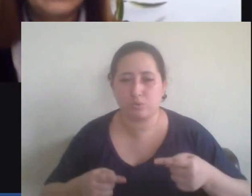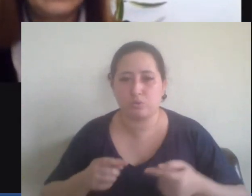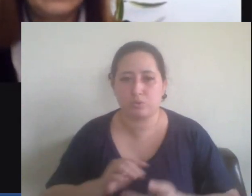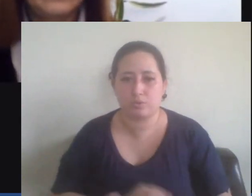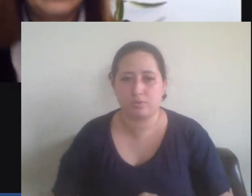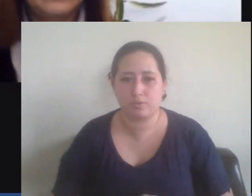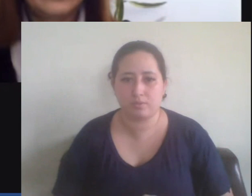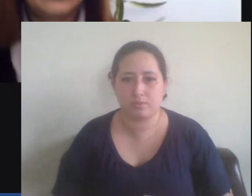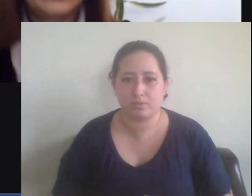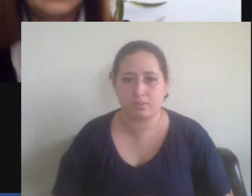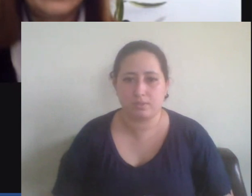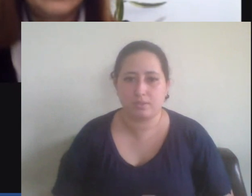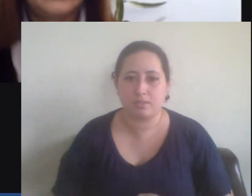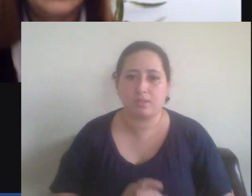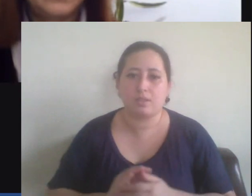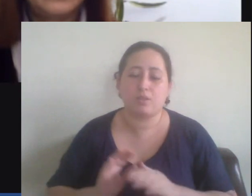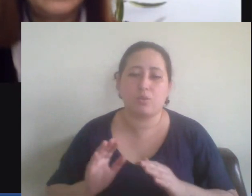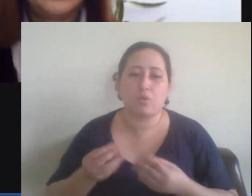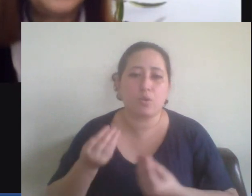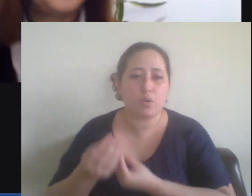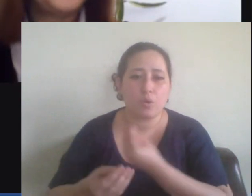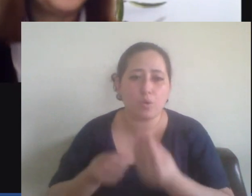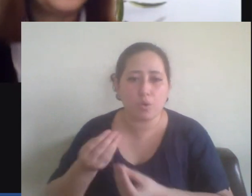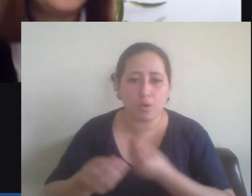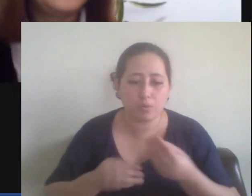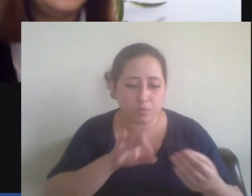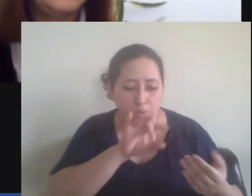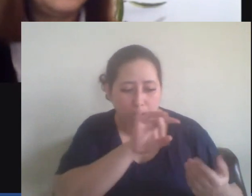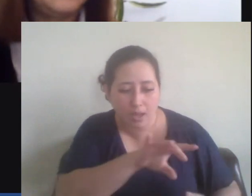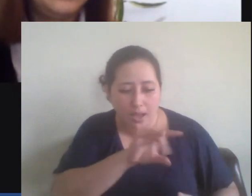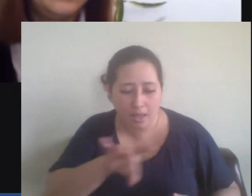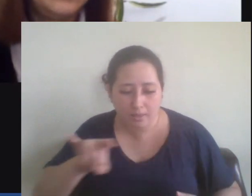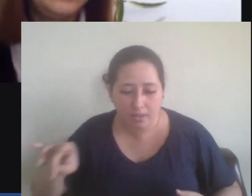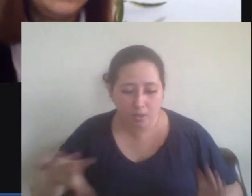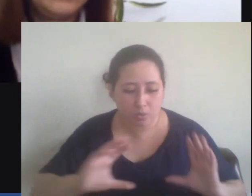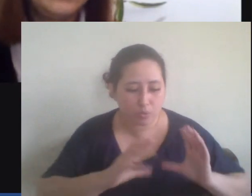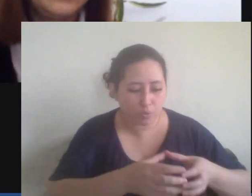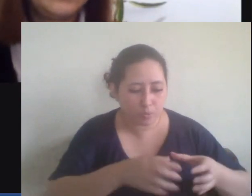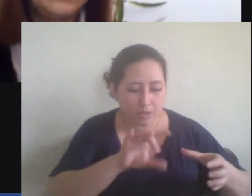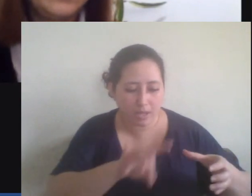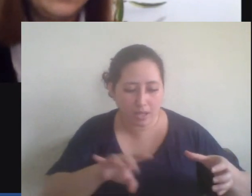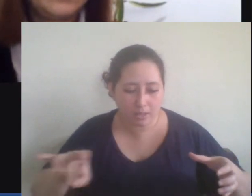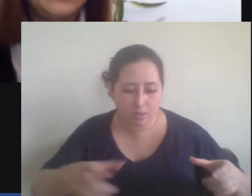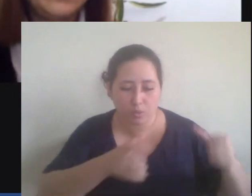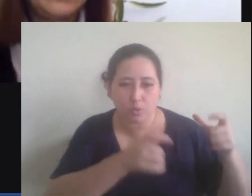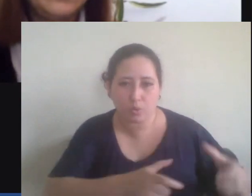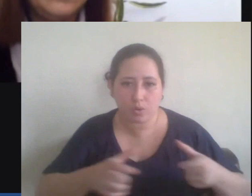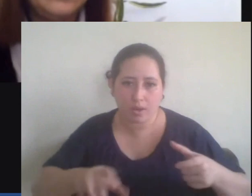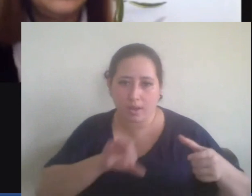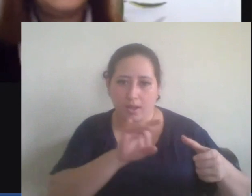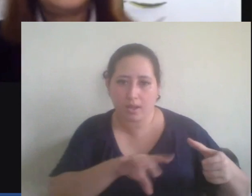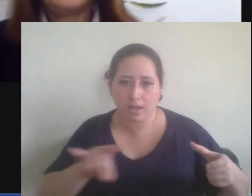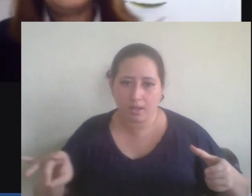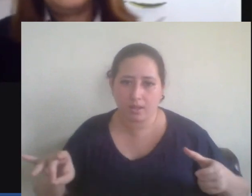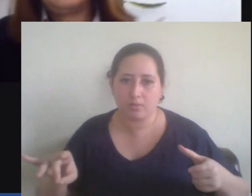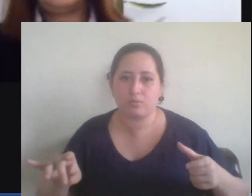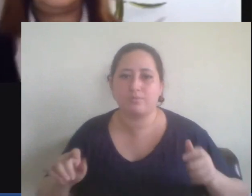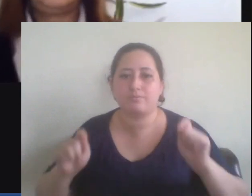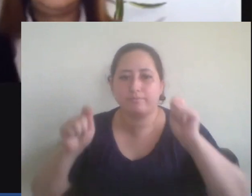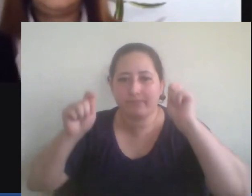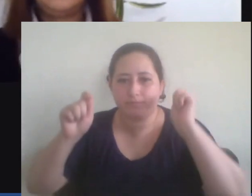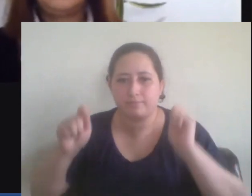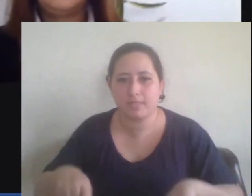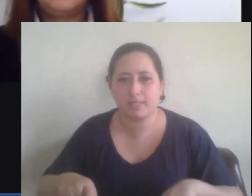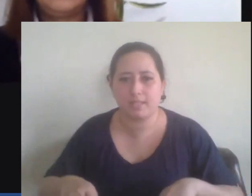quais são as formas que cada um ou cada grupo cada local tem para inseri-lo na sua